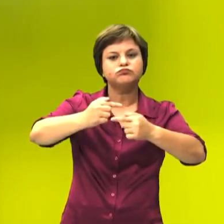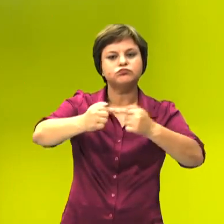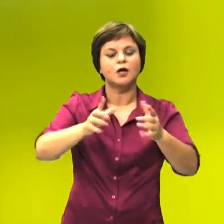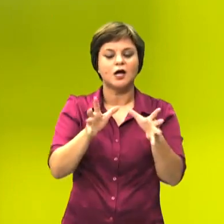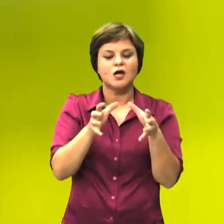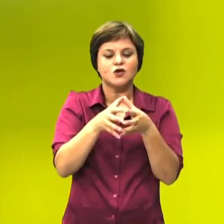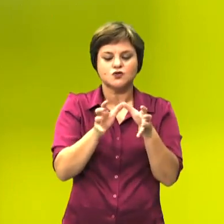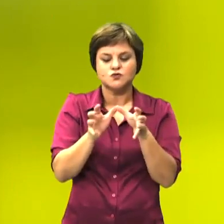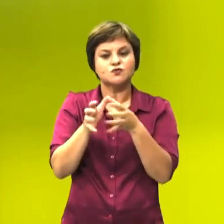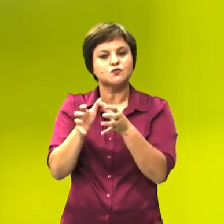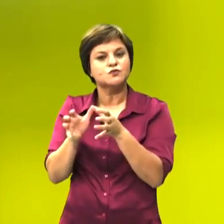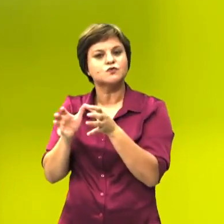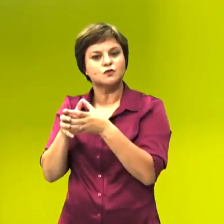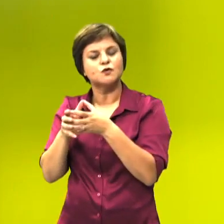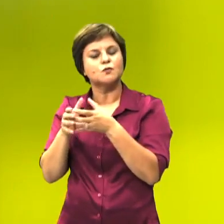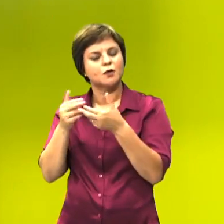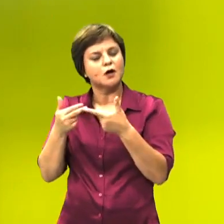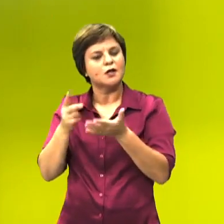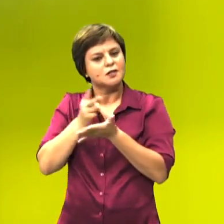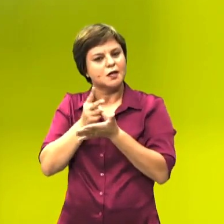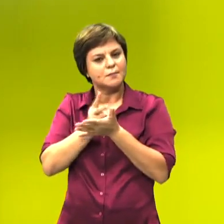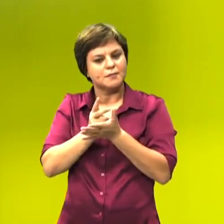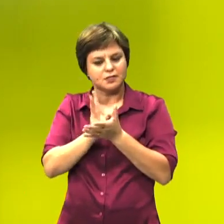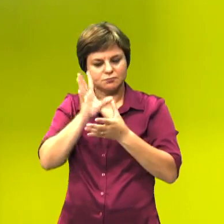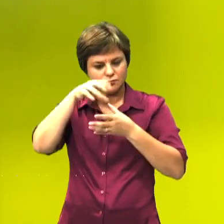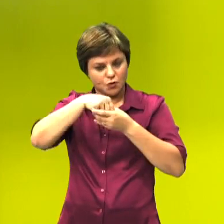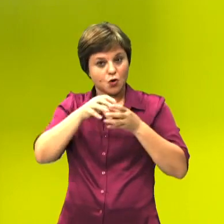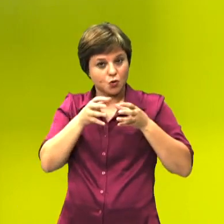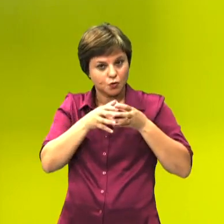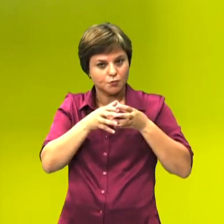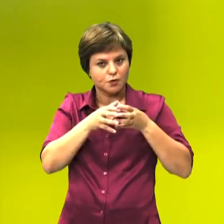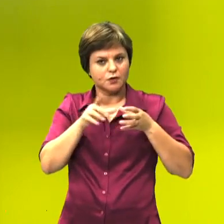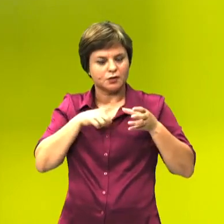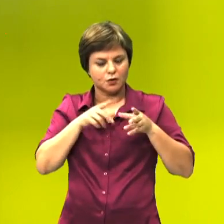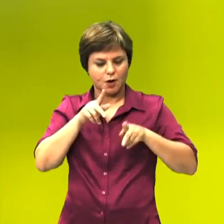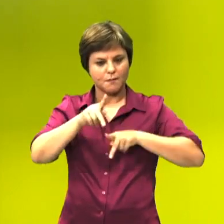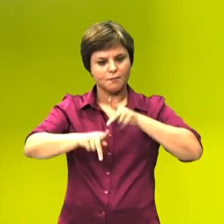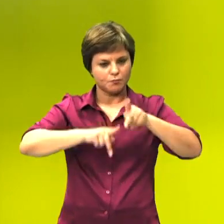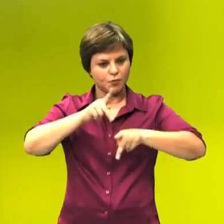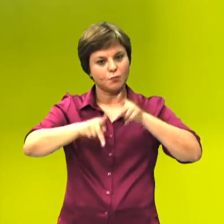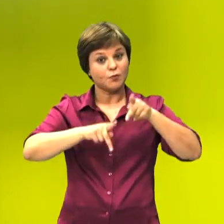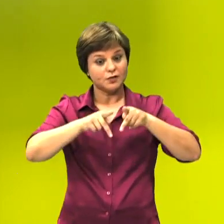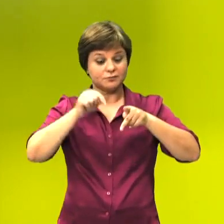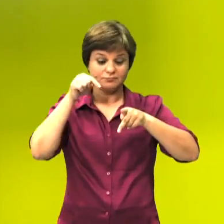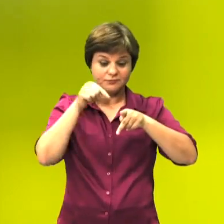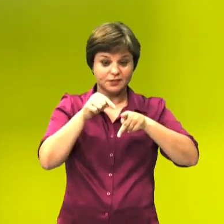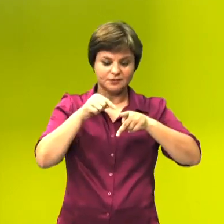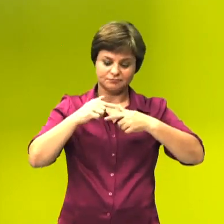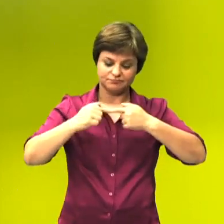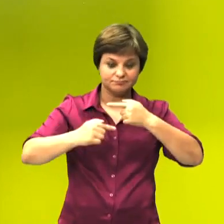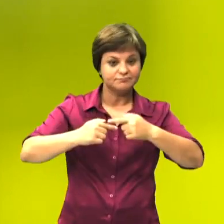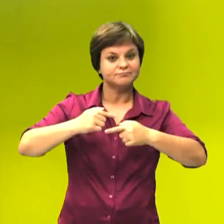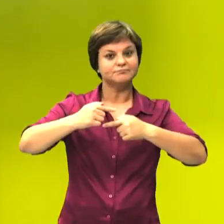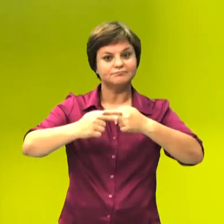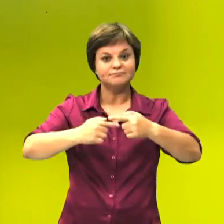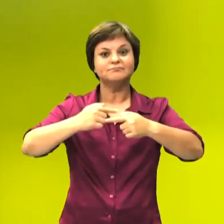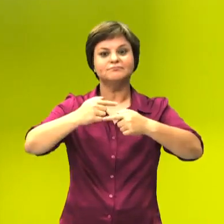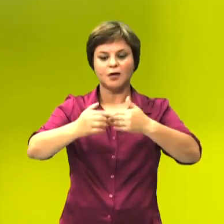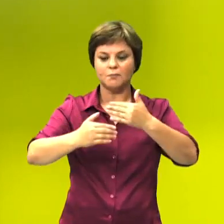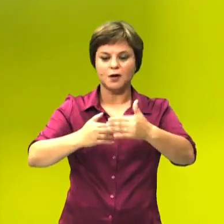agrupamento desses organismos na mesma espécie, eu tenho uma população, e assim sucessivamente.